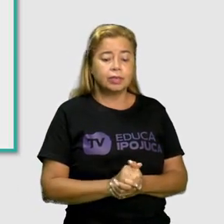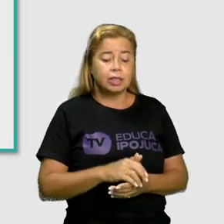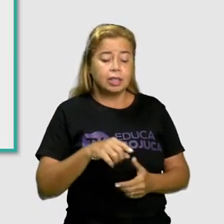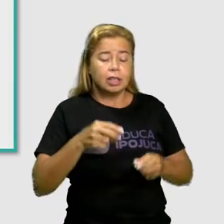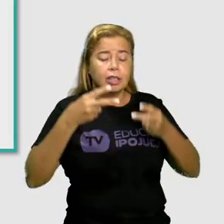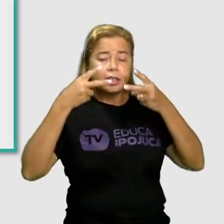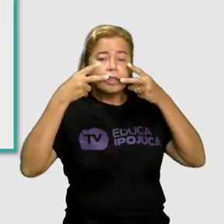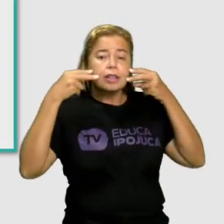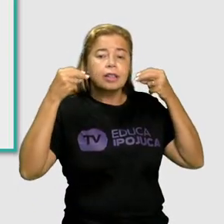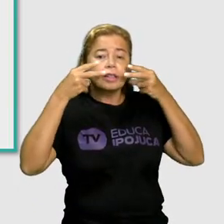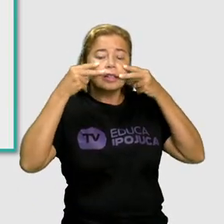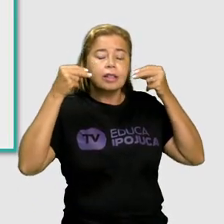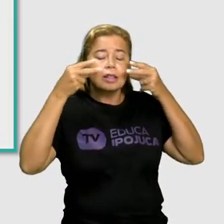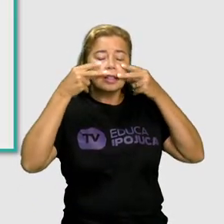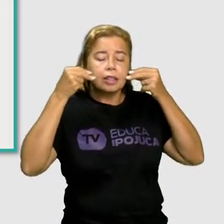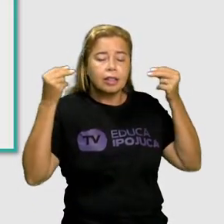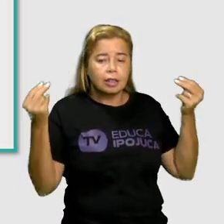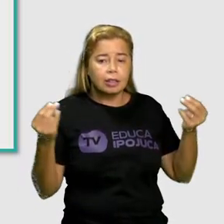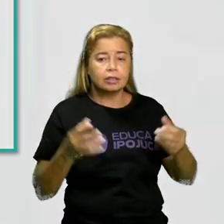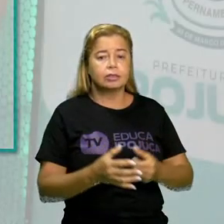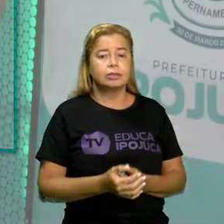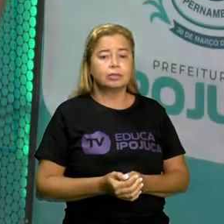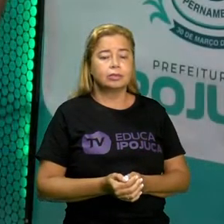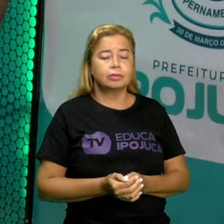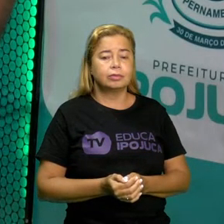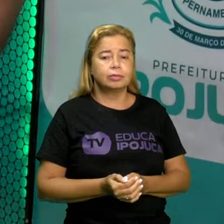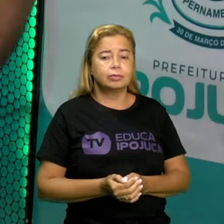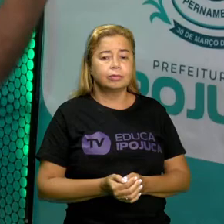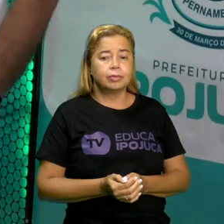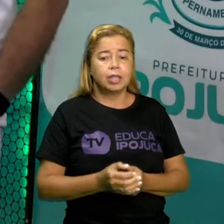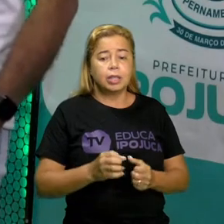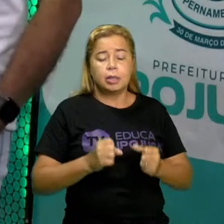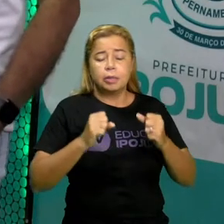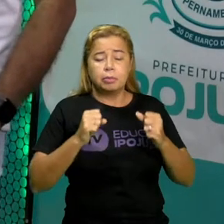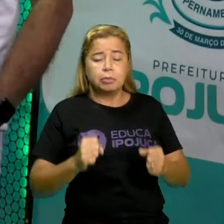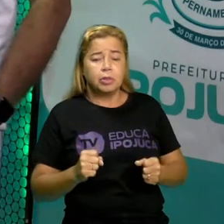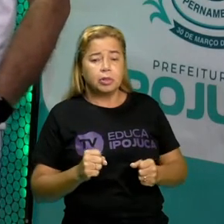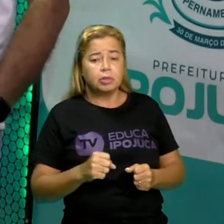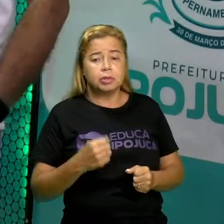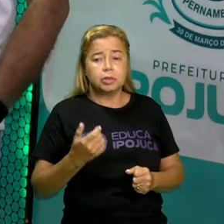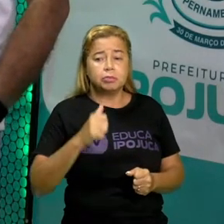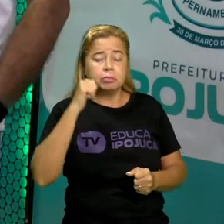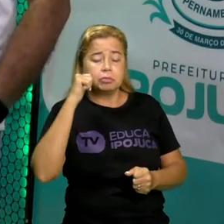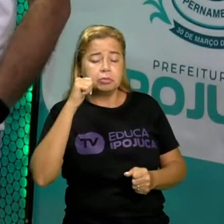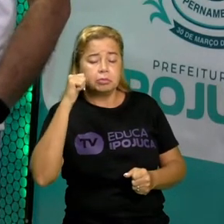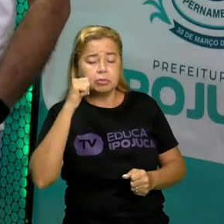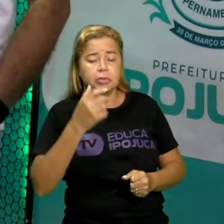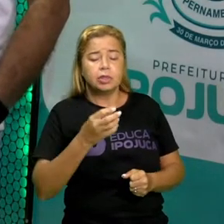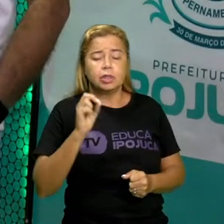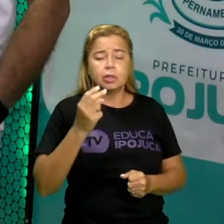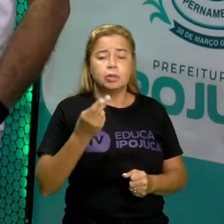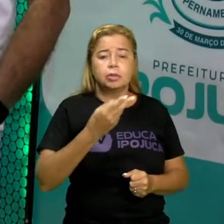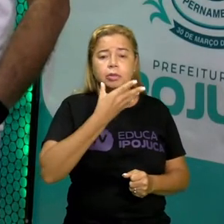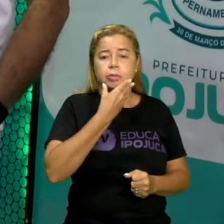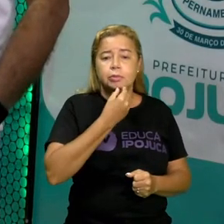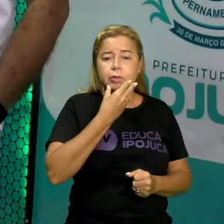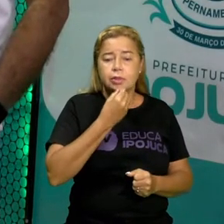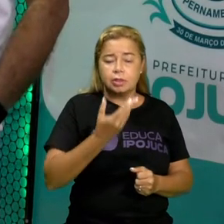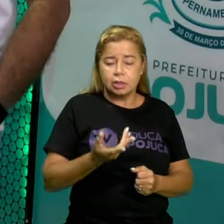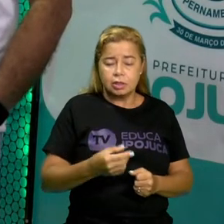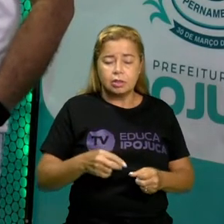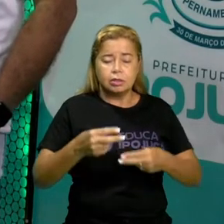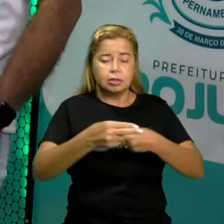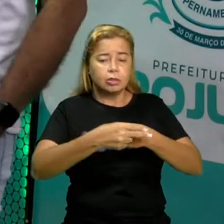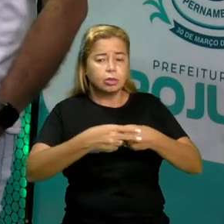it nós traduzimos como ele ou ela, mas é utilizado apenas para animais, objetos